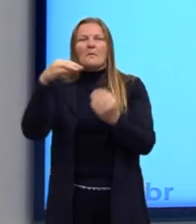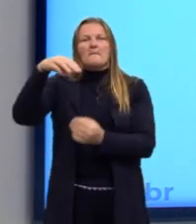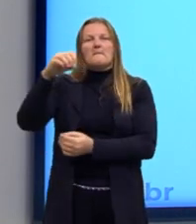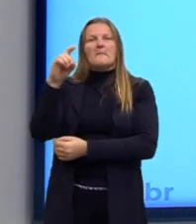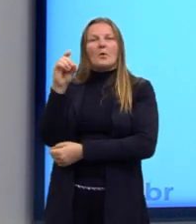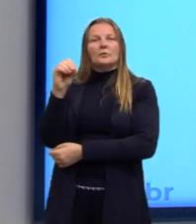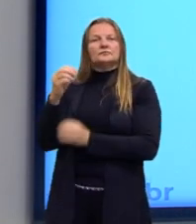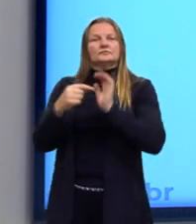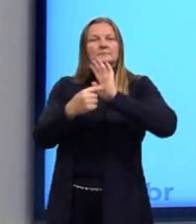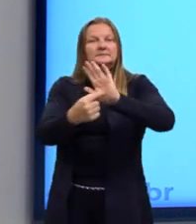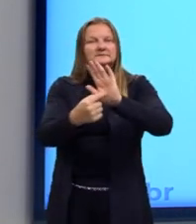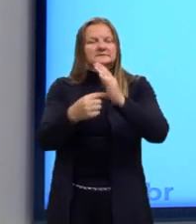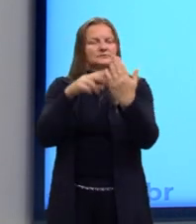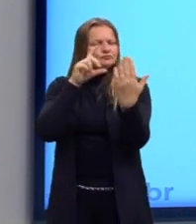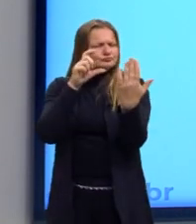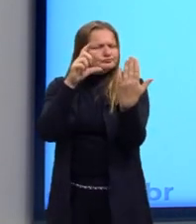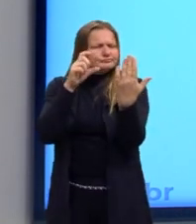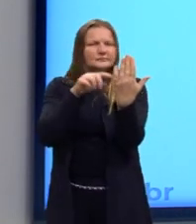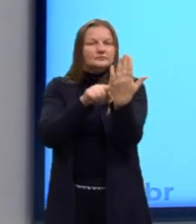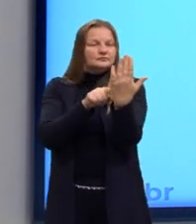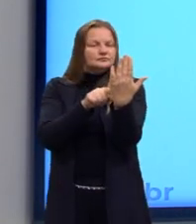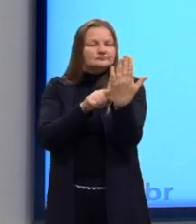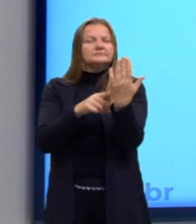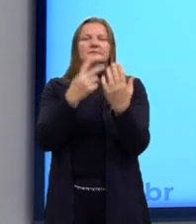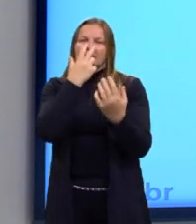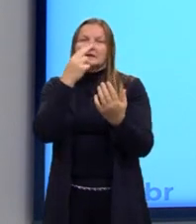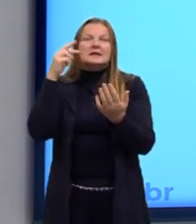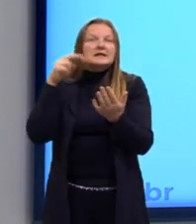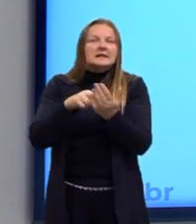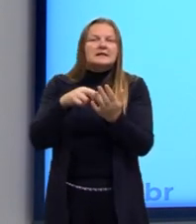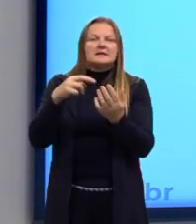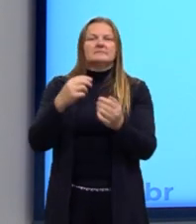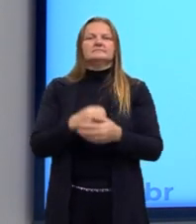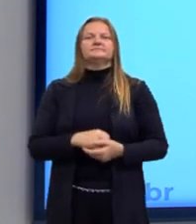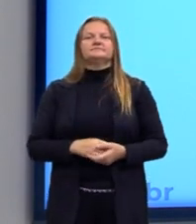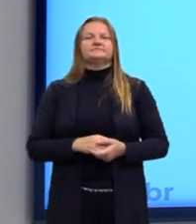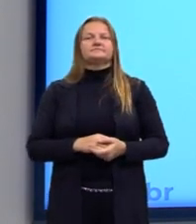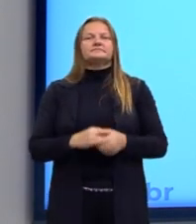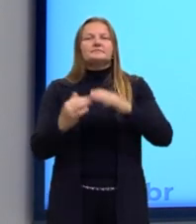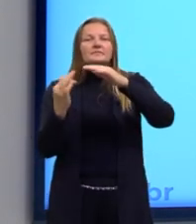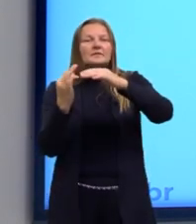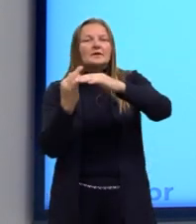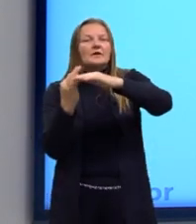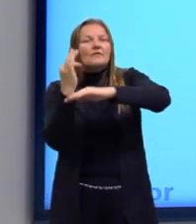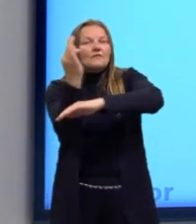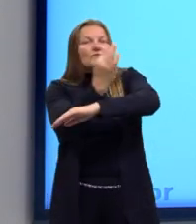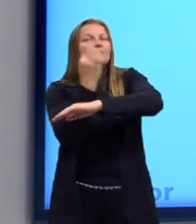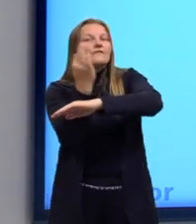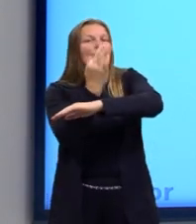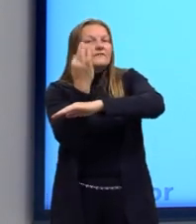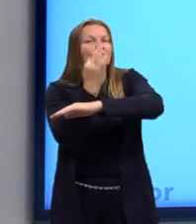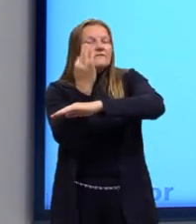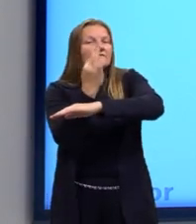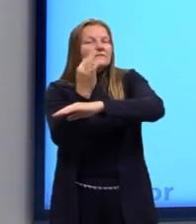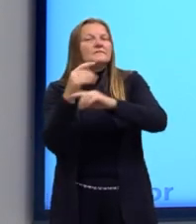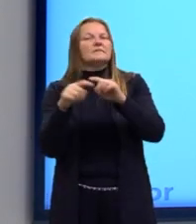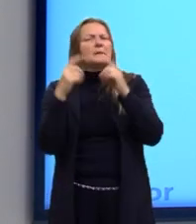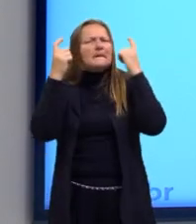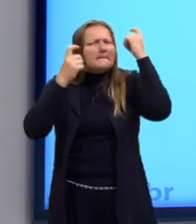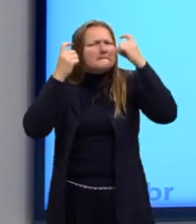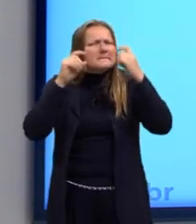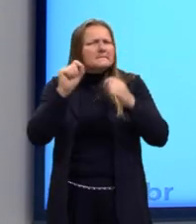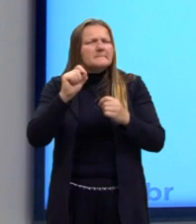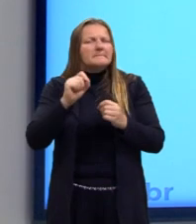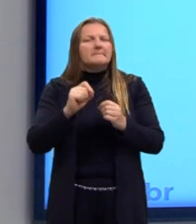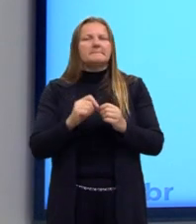Ela faz esse processo, essa função naturalista. E a função formalista da arte também, ela está muito mais preocupada